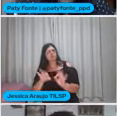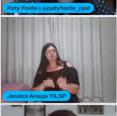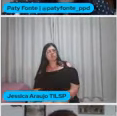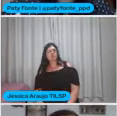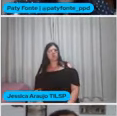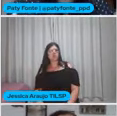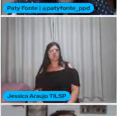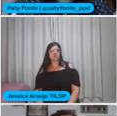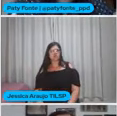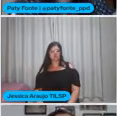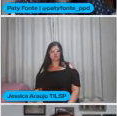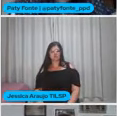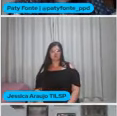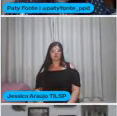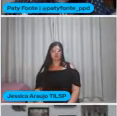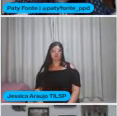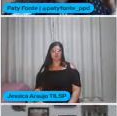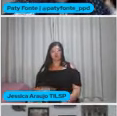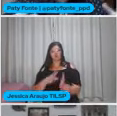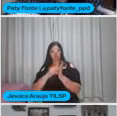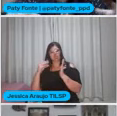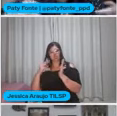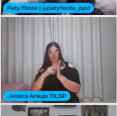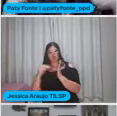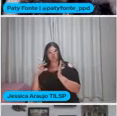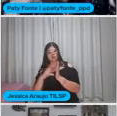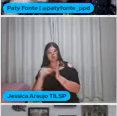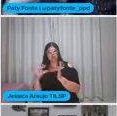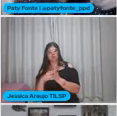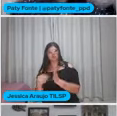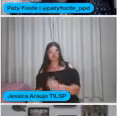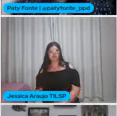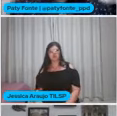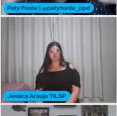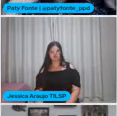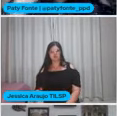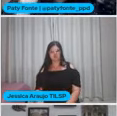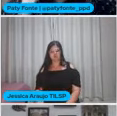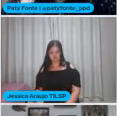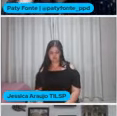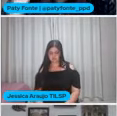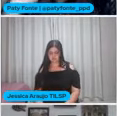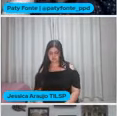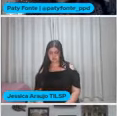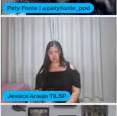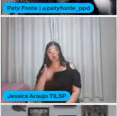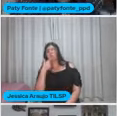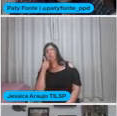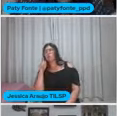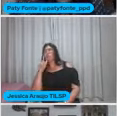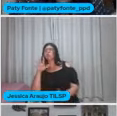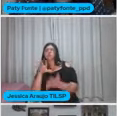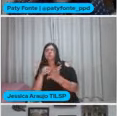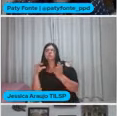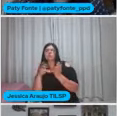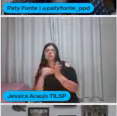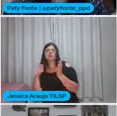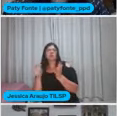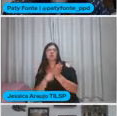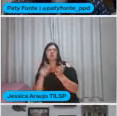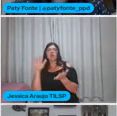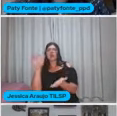necessariamente Serão xerocadas, né? Serão folhinhas É, registro Outros folhinhas Registro dos